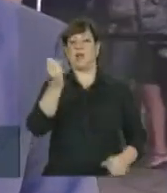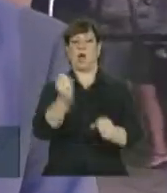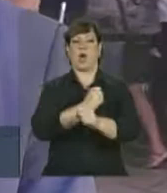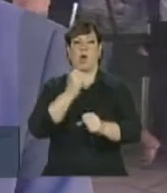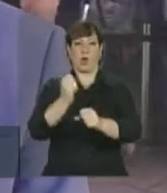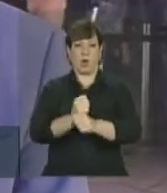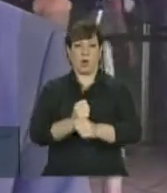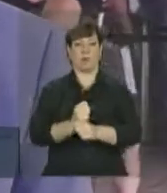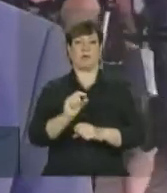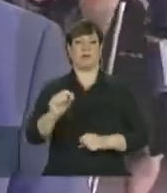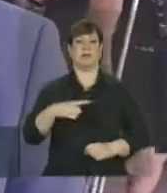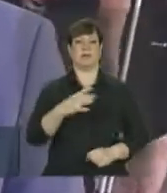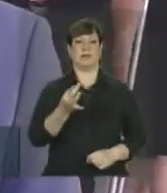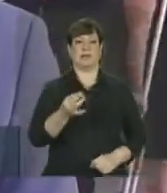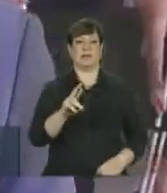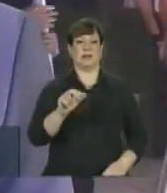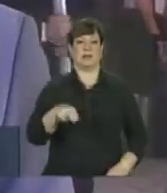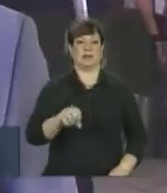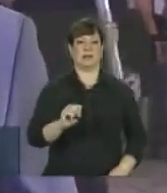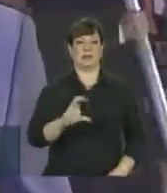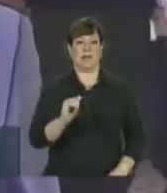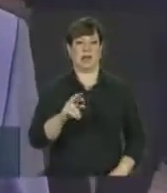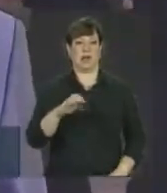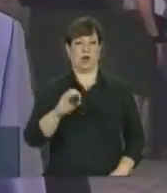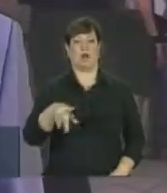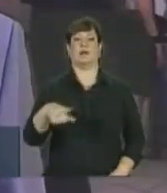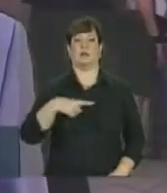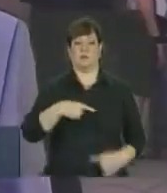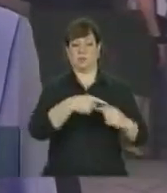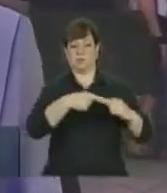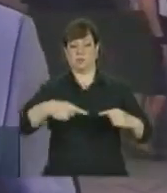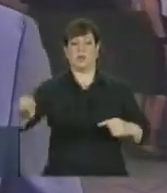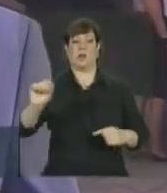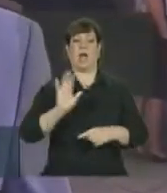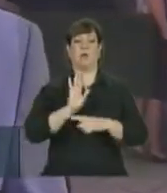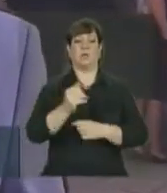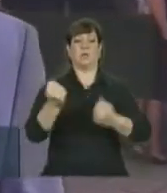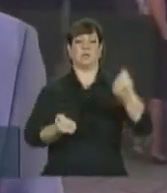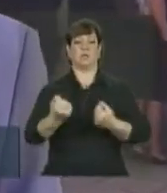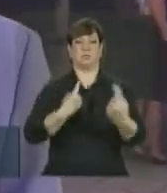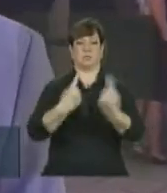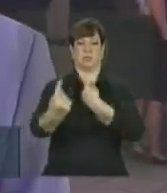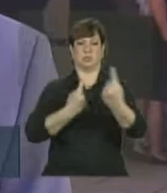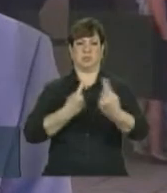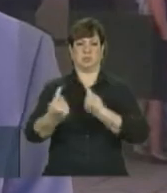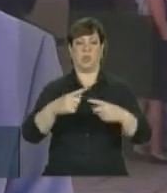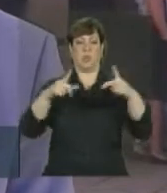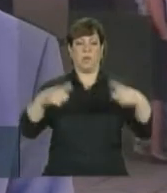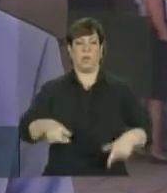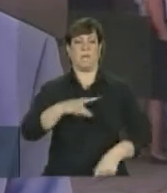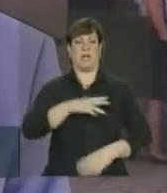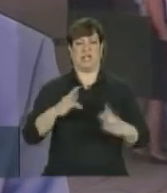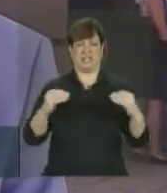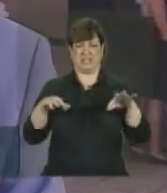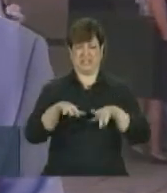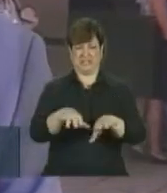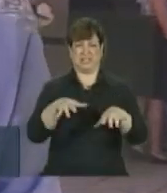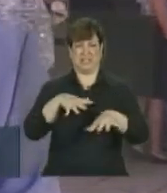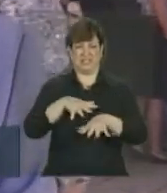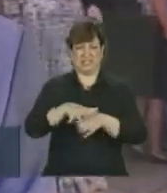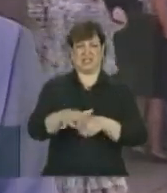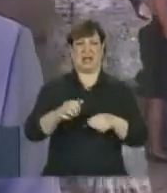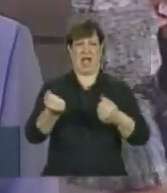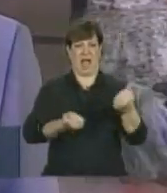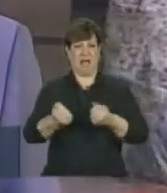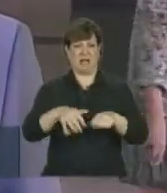5 da Transcarioca, uma via importante que vai ajudar a desafogar o trânsito na região de Madureira, aqui no Rio de Janeiro.